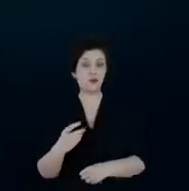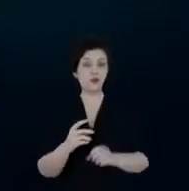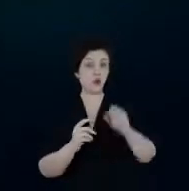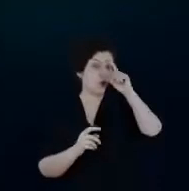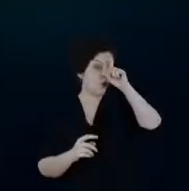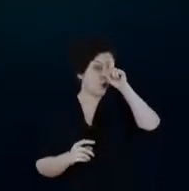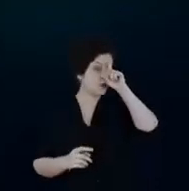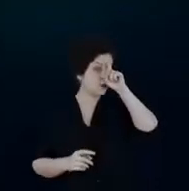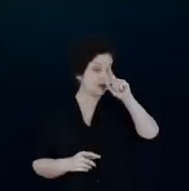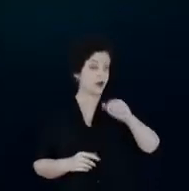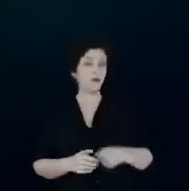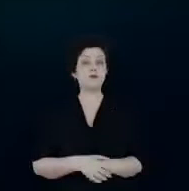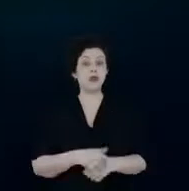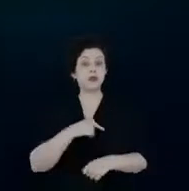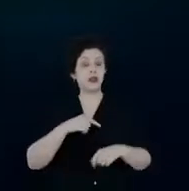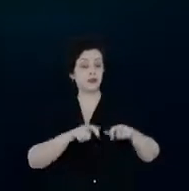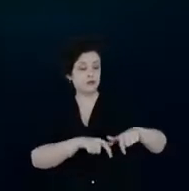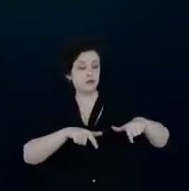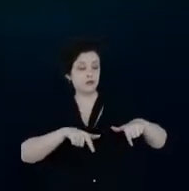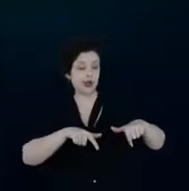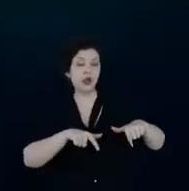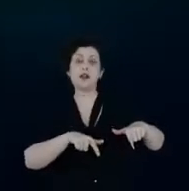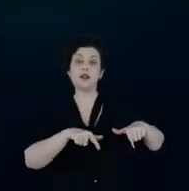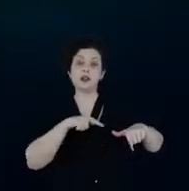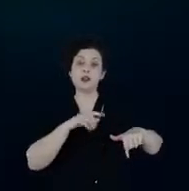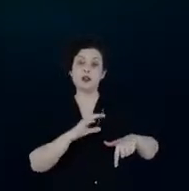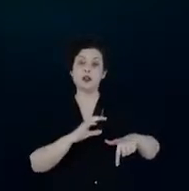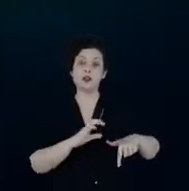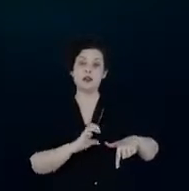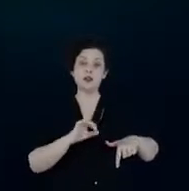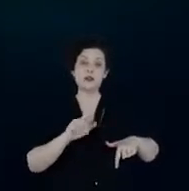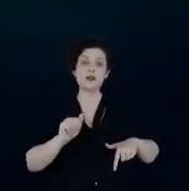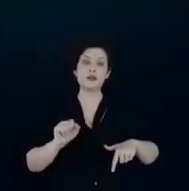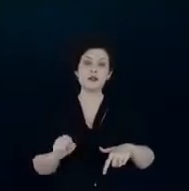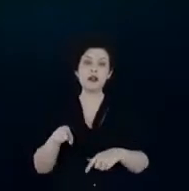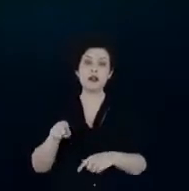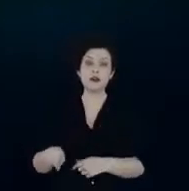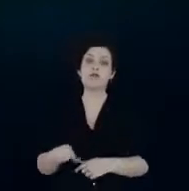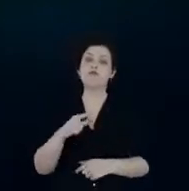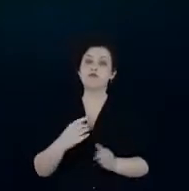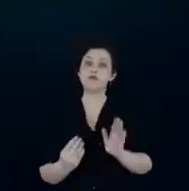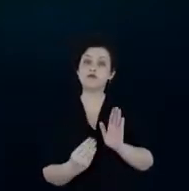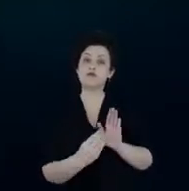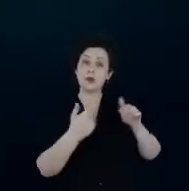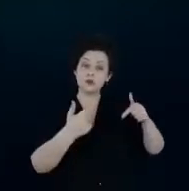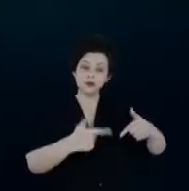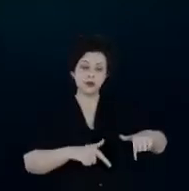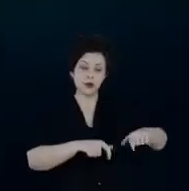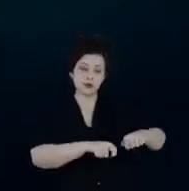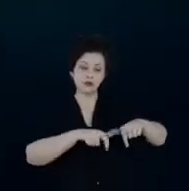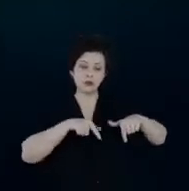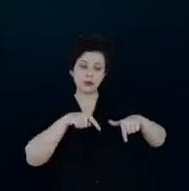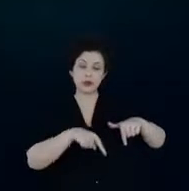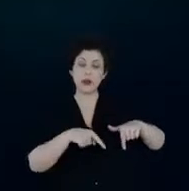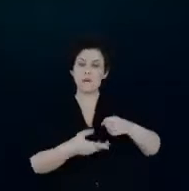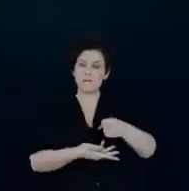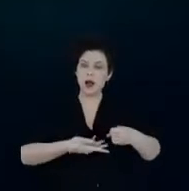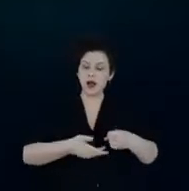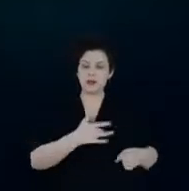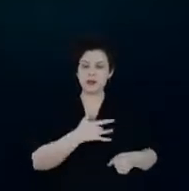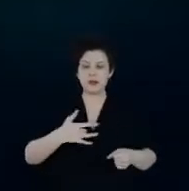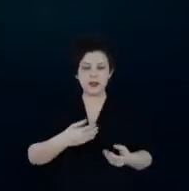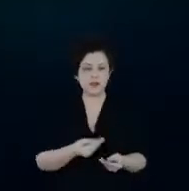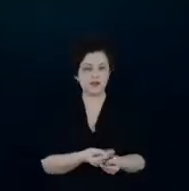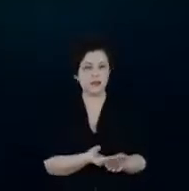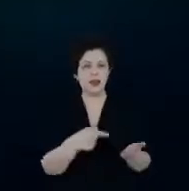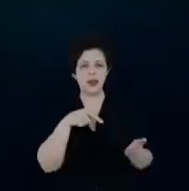certificados pelo SEBAS. São instituições que prestam serviço básico e essencial à saúde. A gente